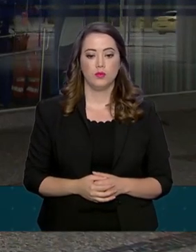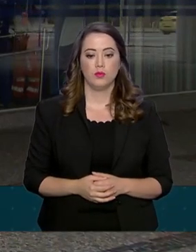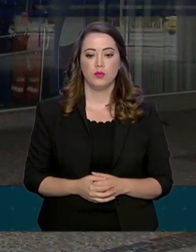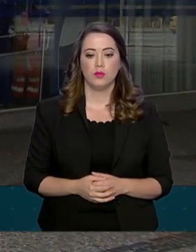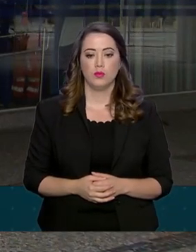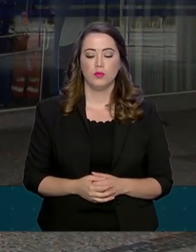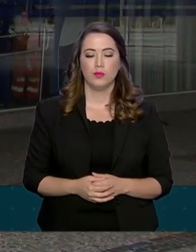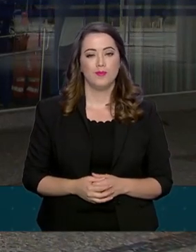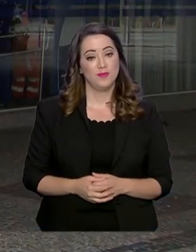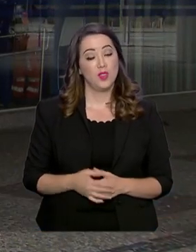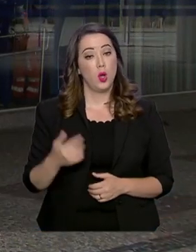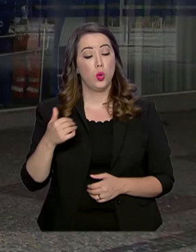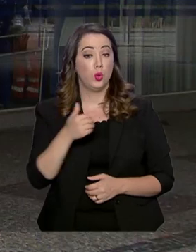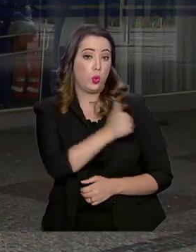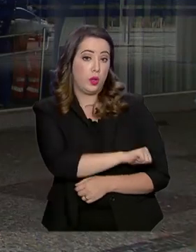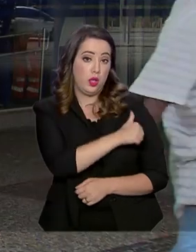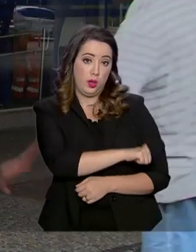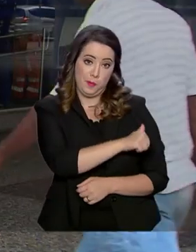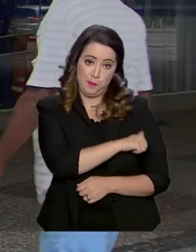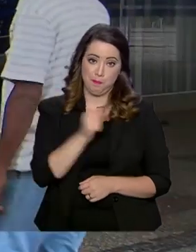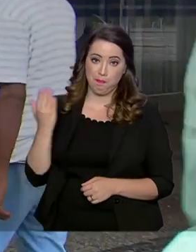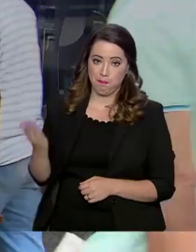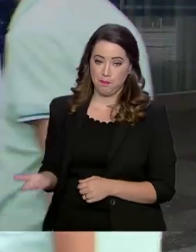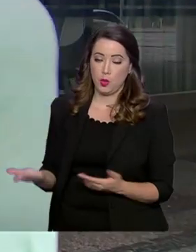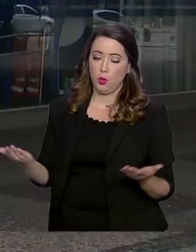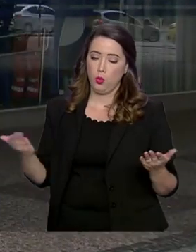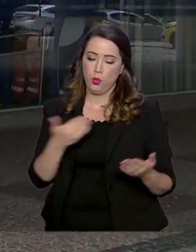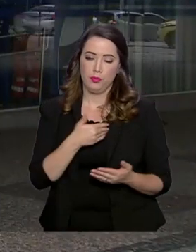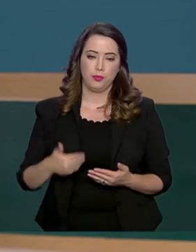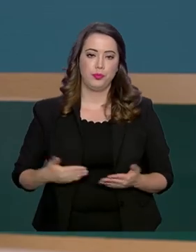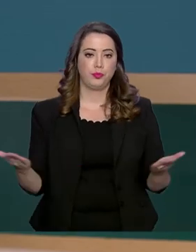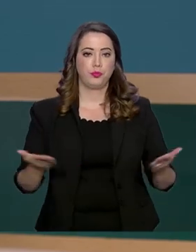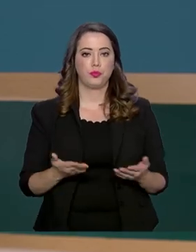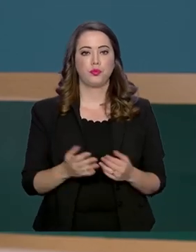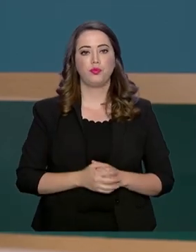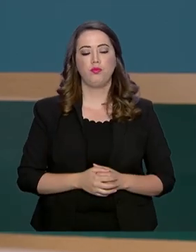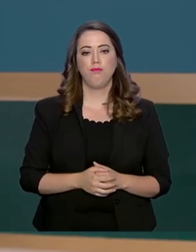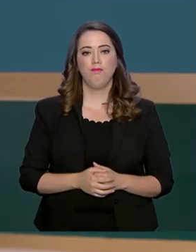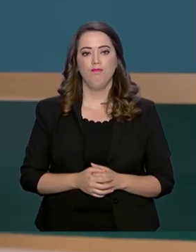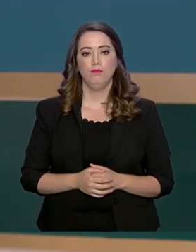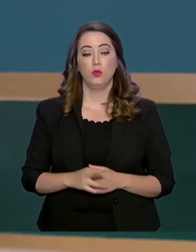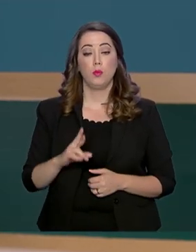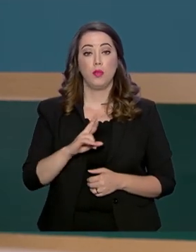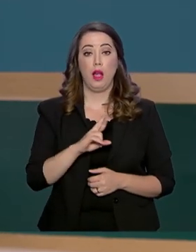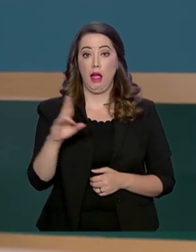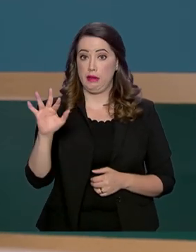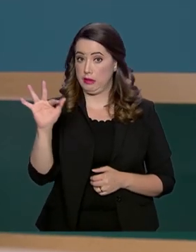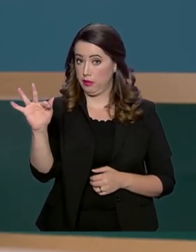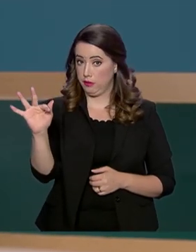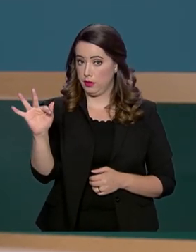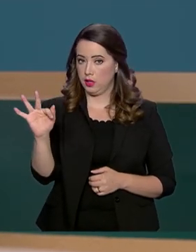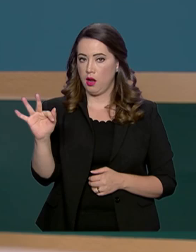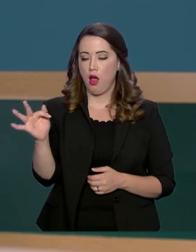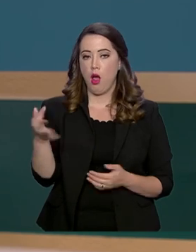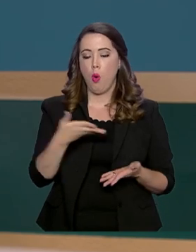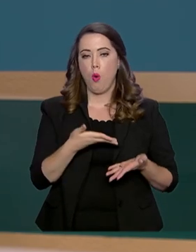você no azul. Do Rio de Janeiro, Priscila Terezo para o Governo Agora. A Receita Federal recebeu quase 6 milhões de